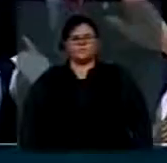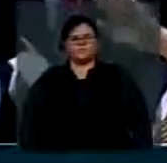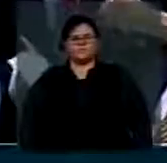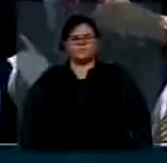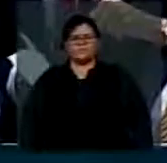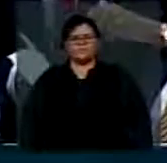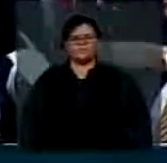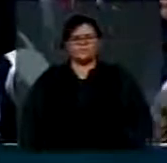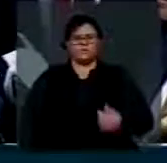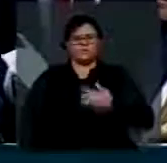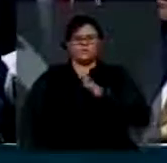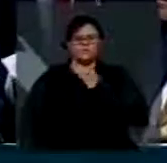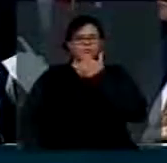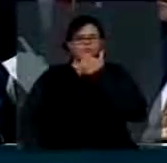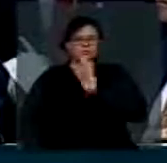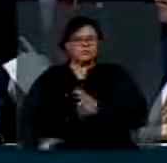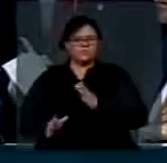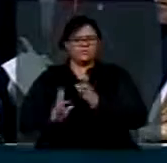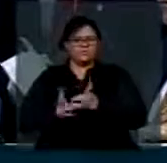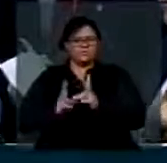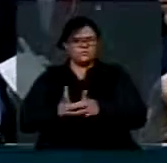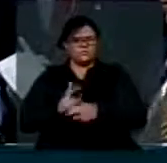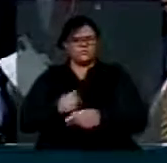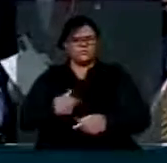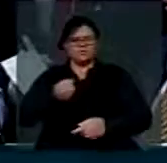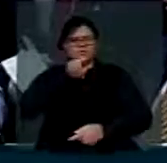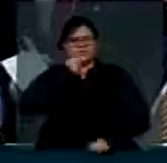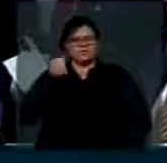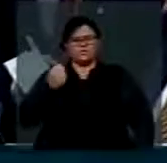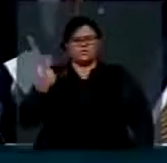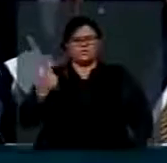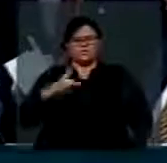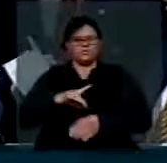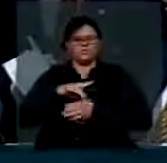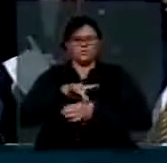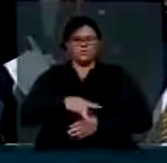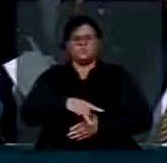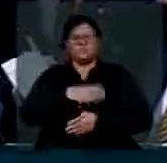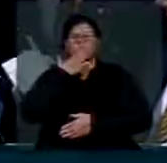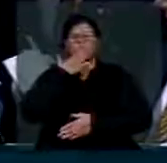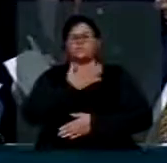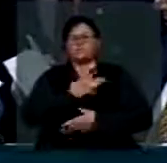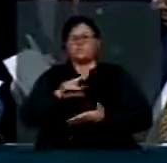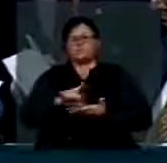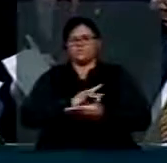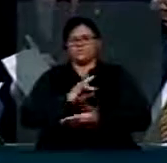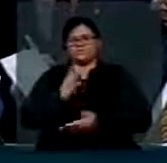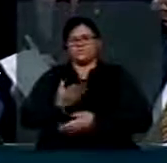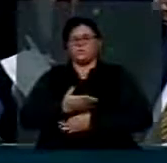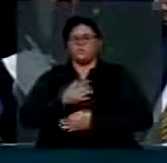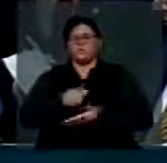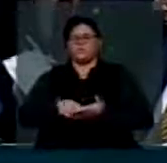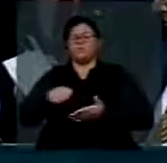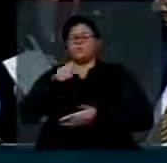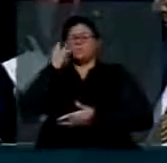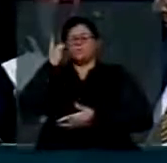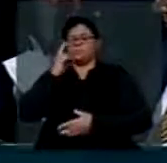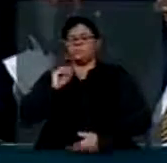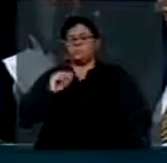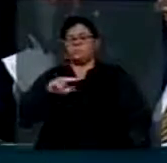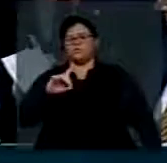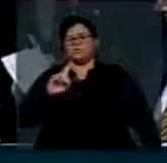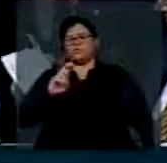Eu que segui aqui o protocolo, tenho que passar a palavra a dois líderes que pediram a inscrição. Deputado André Moura,